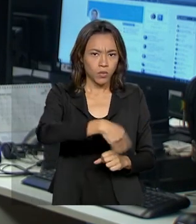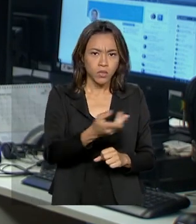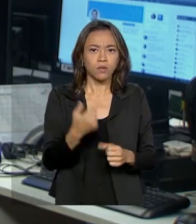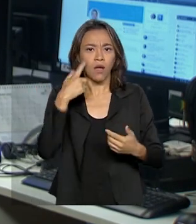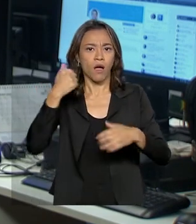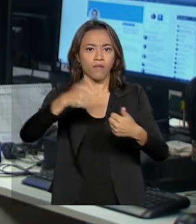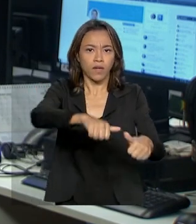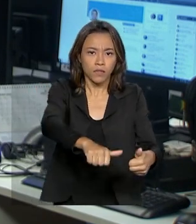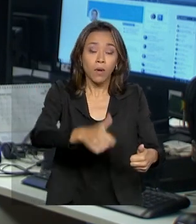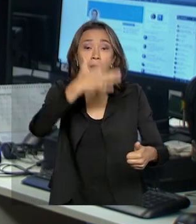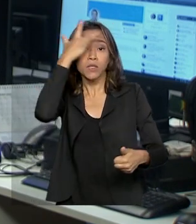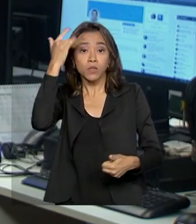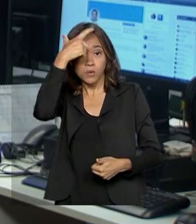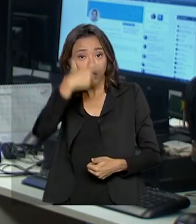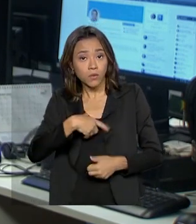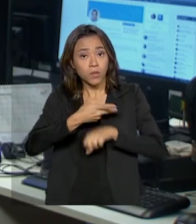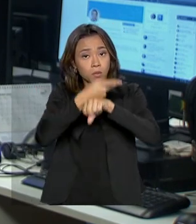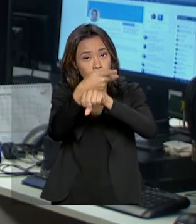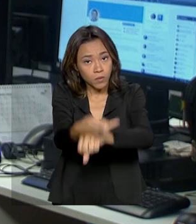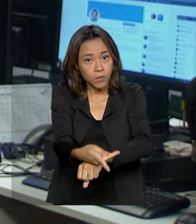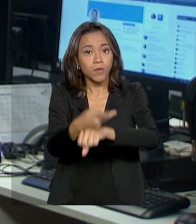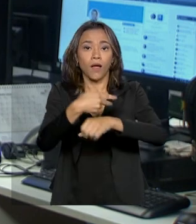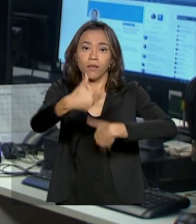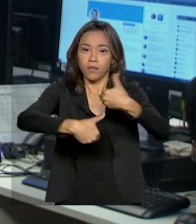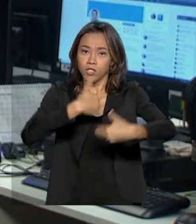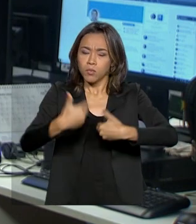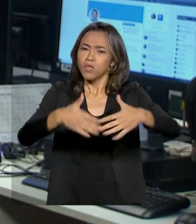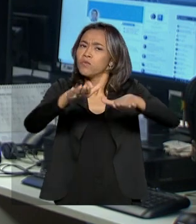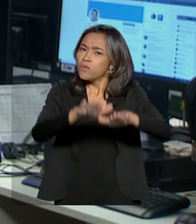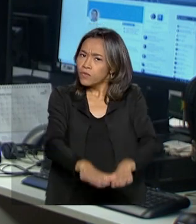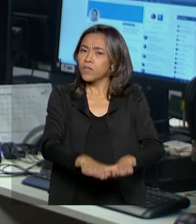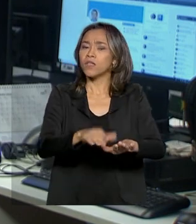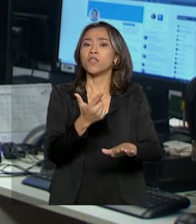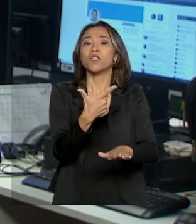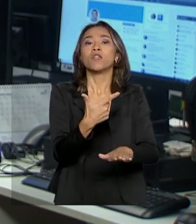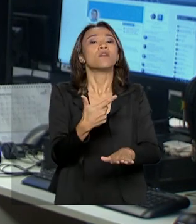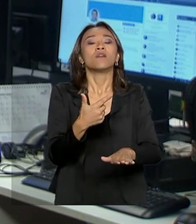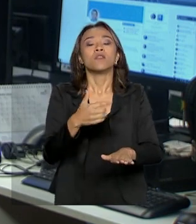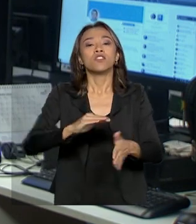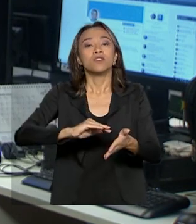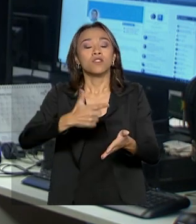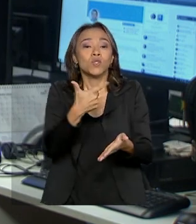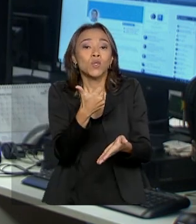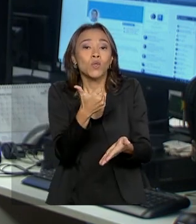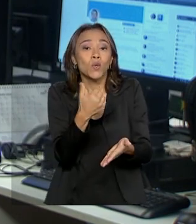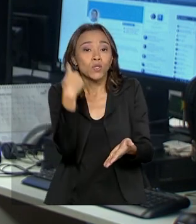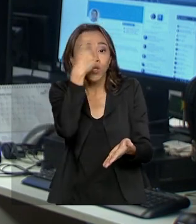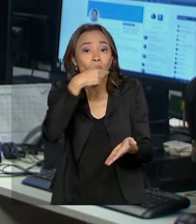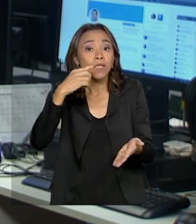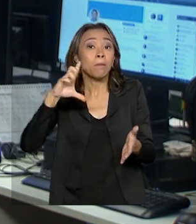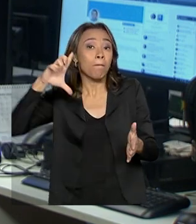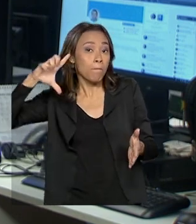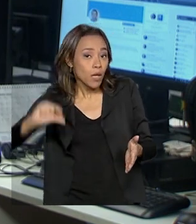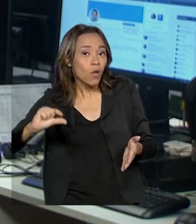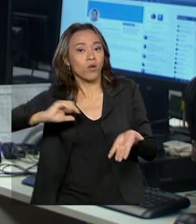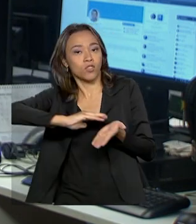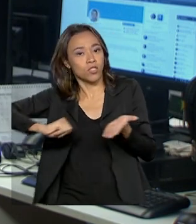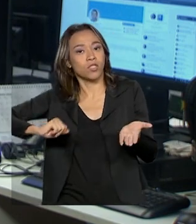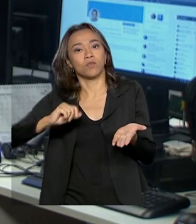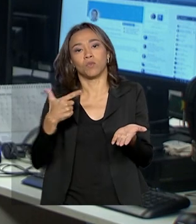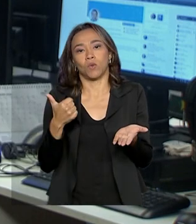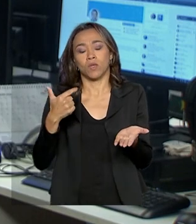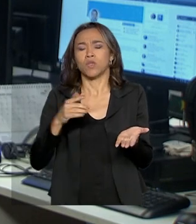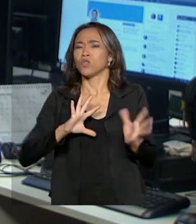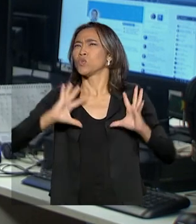busca atendimento nessas emergências fica, em média, 12 horas a menos no pronto-socorro. Ao todo, 57